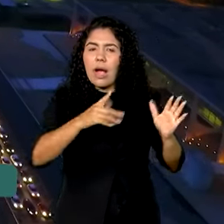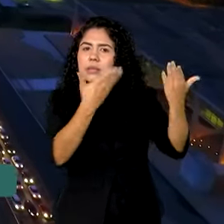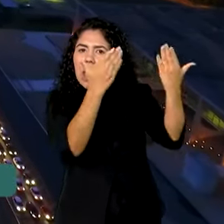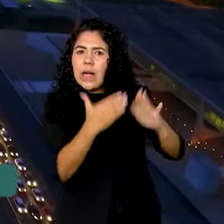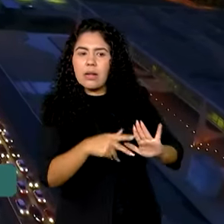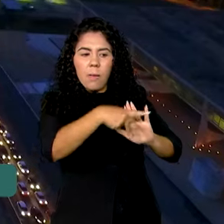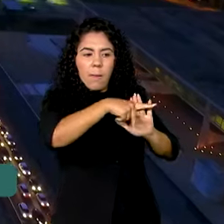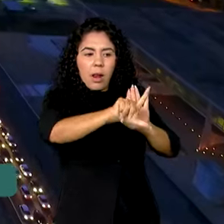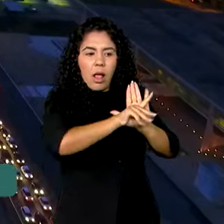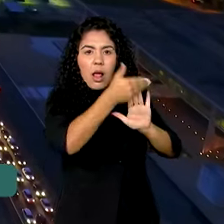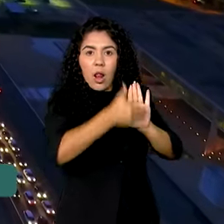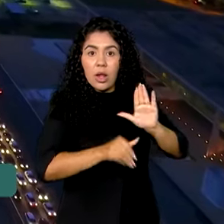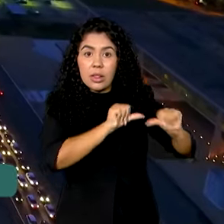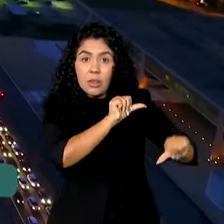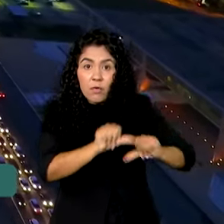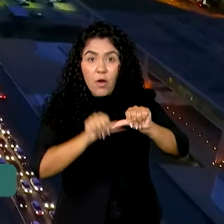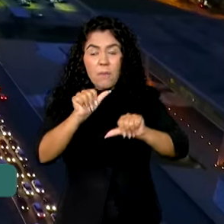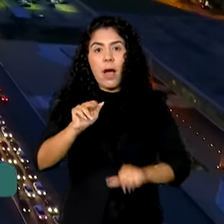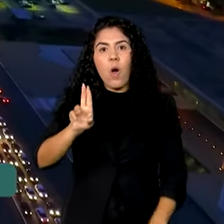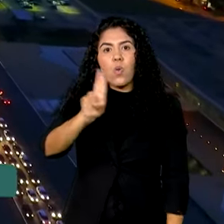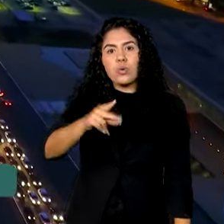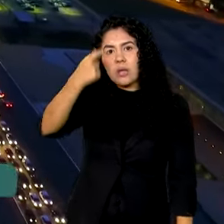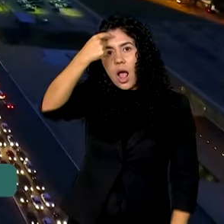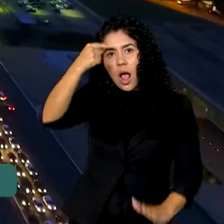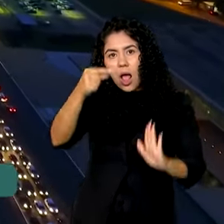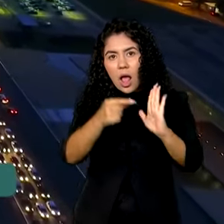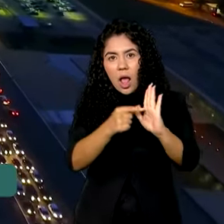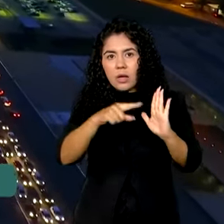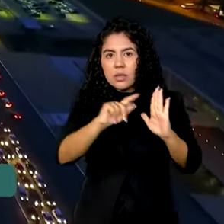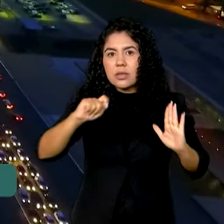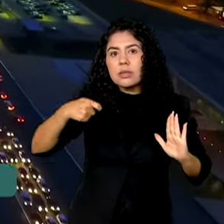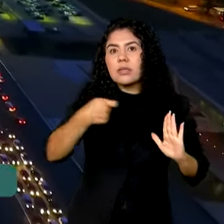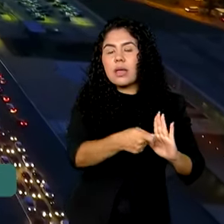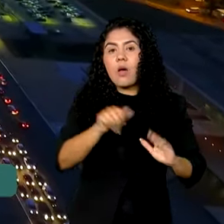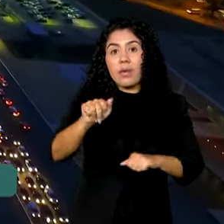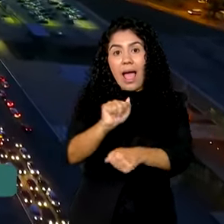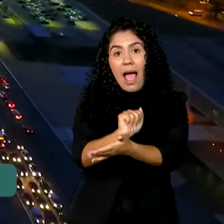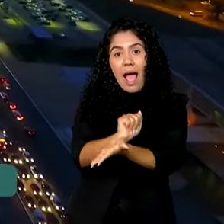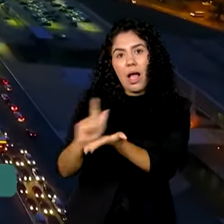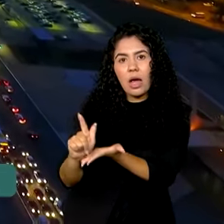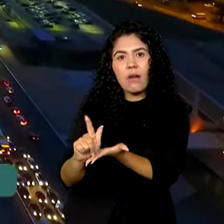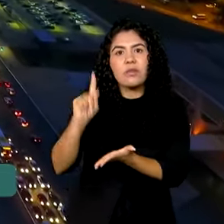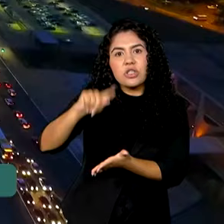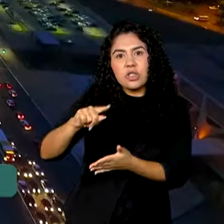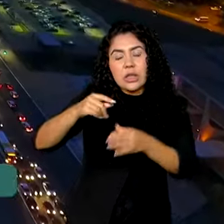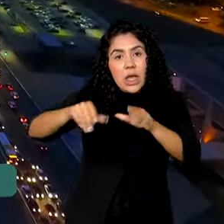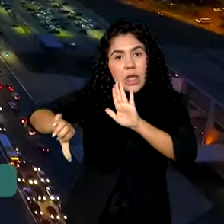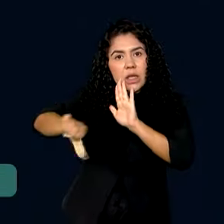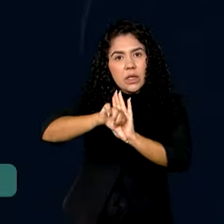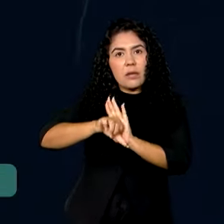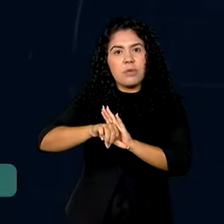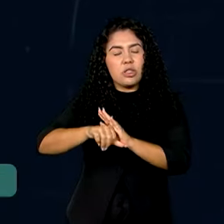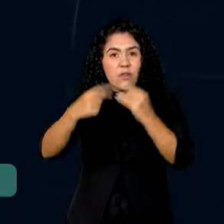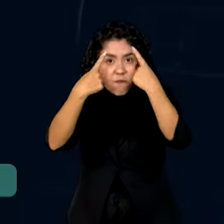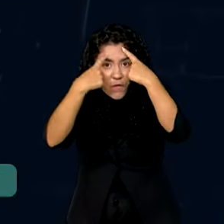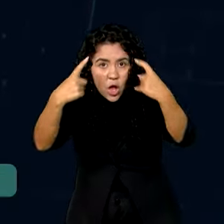transforma o uso de inteligência artificial em agravante para o crime de violência psicológica contra a mulher.